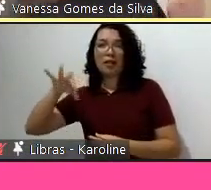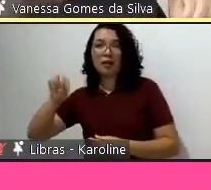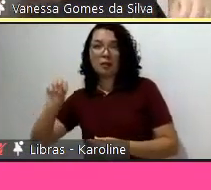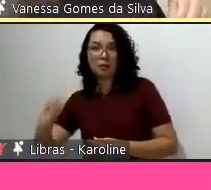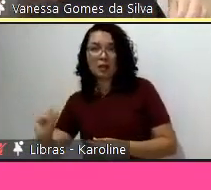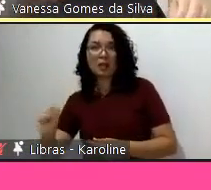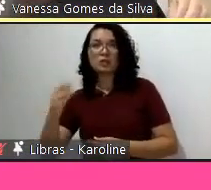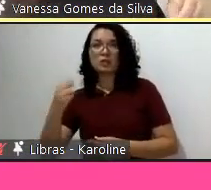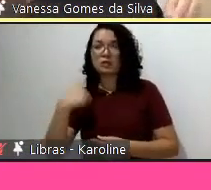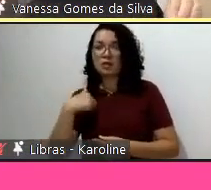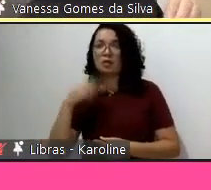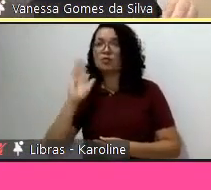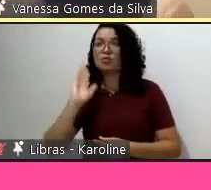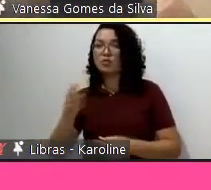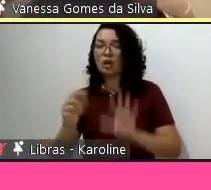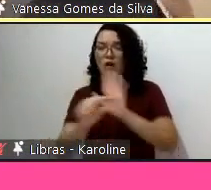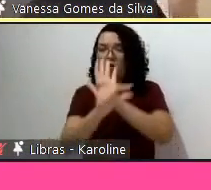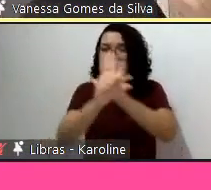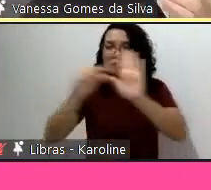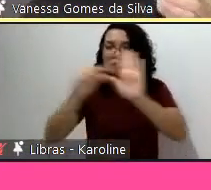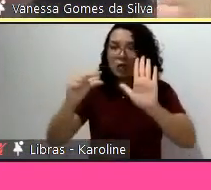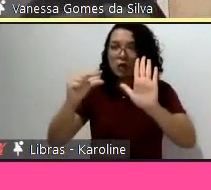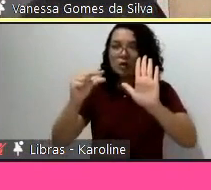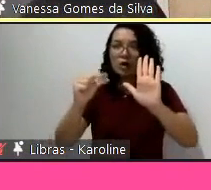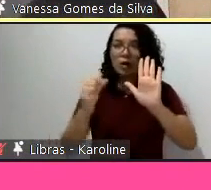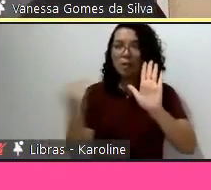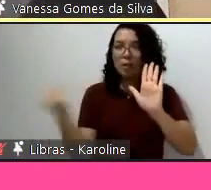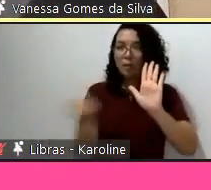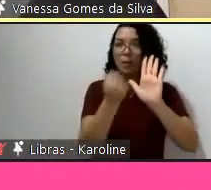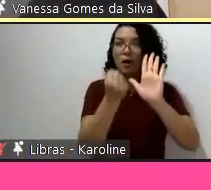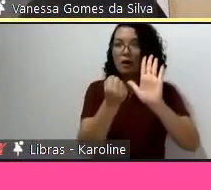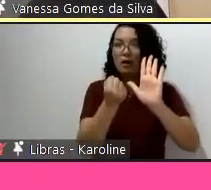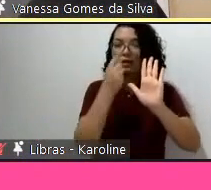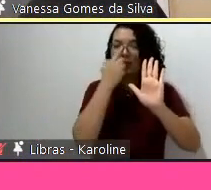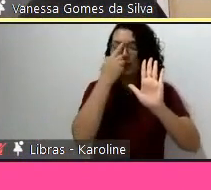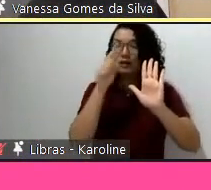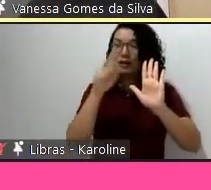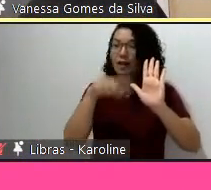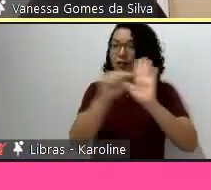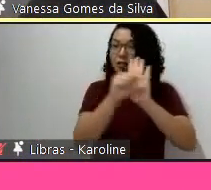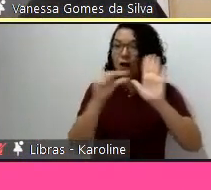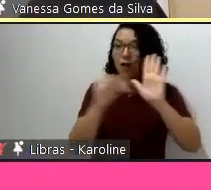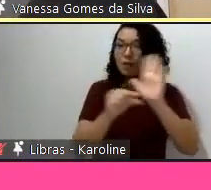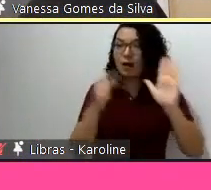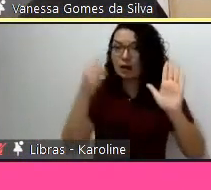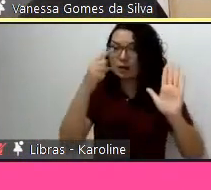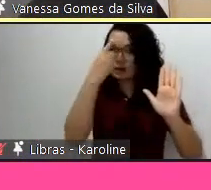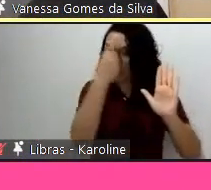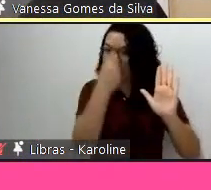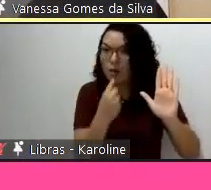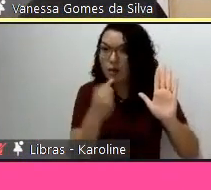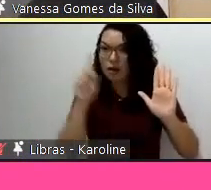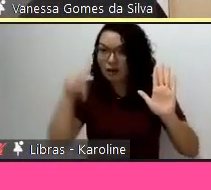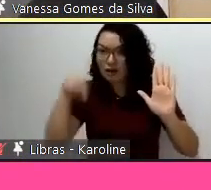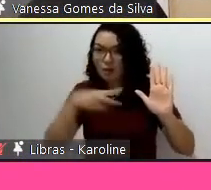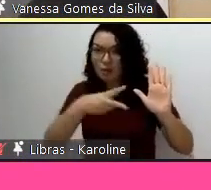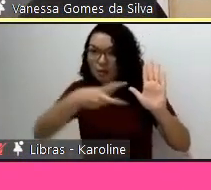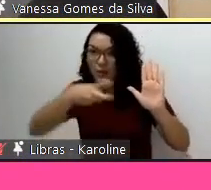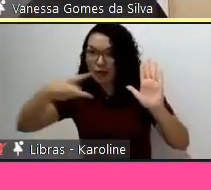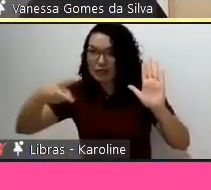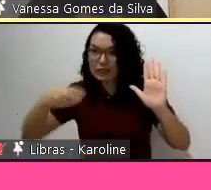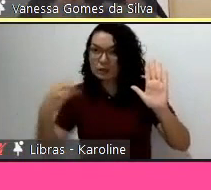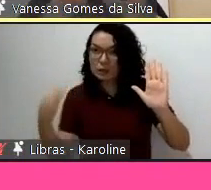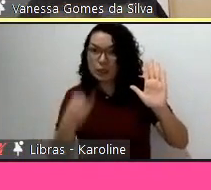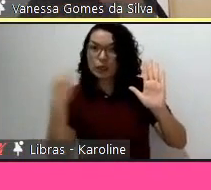e destacar os materiais e as categorias de impacto em que eles são mais importantes. E a gente consegue ver, olha, muitos deles